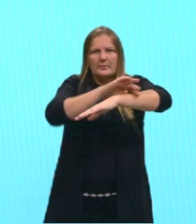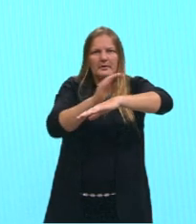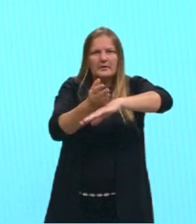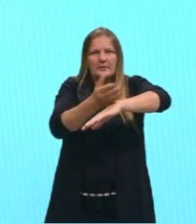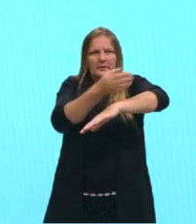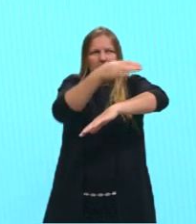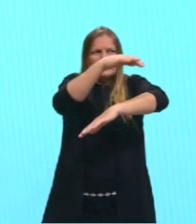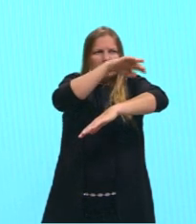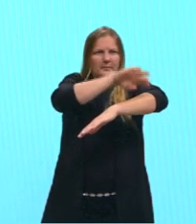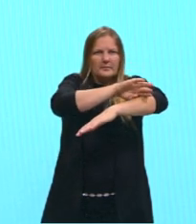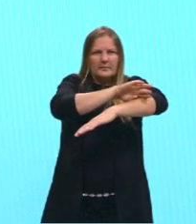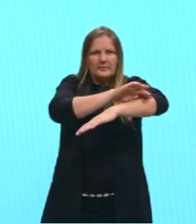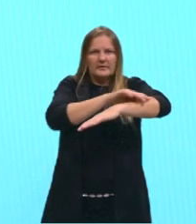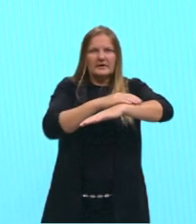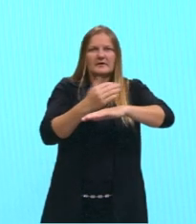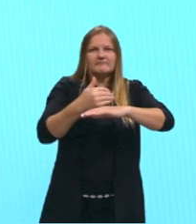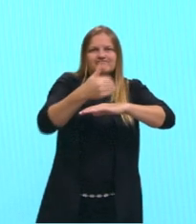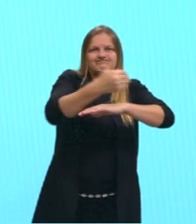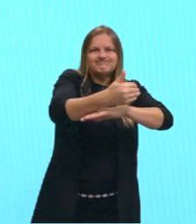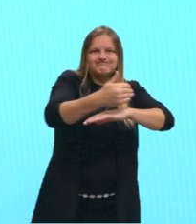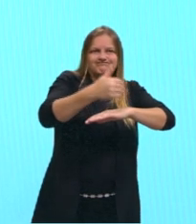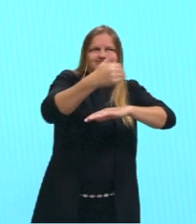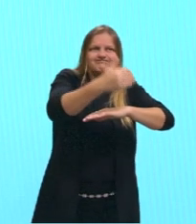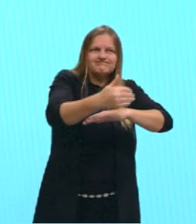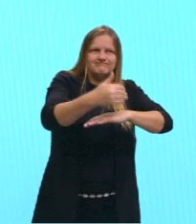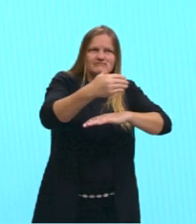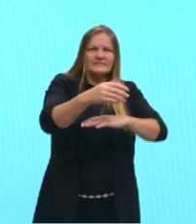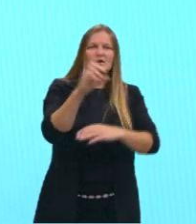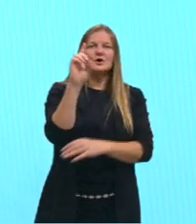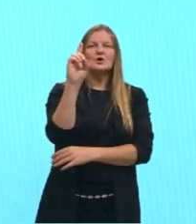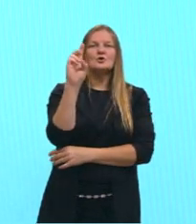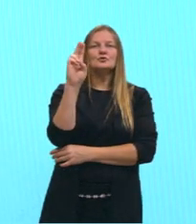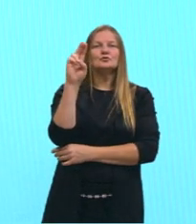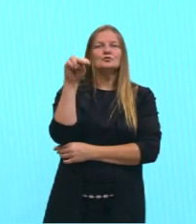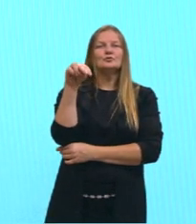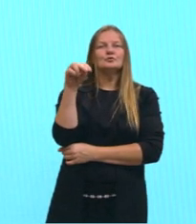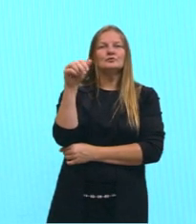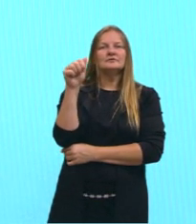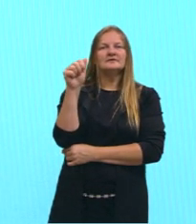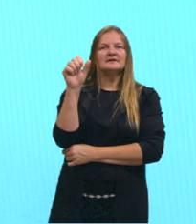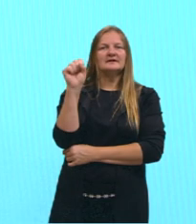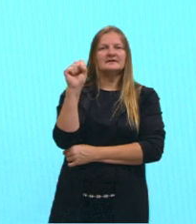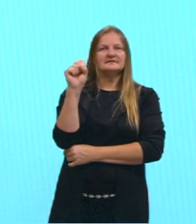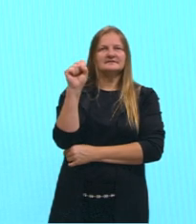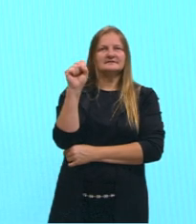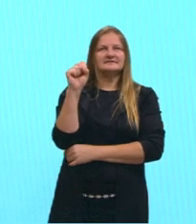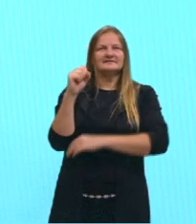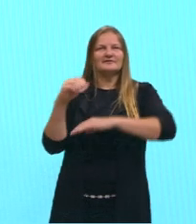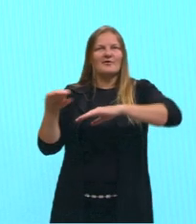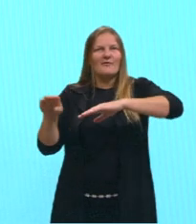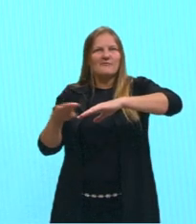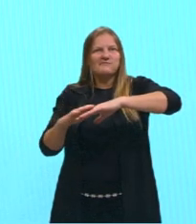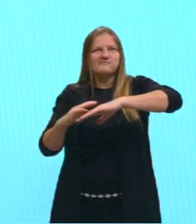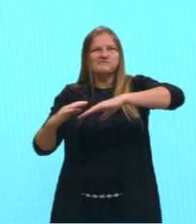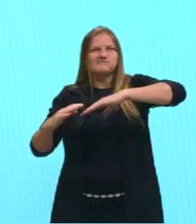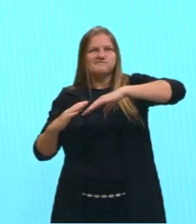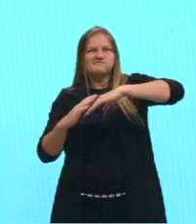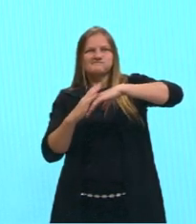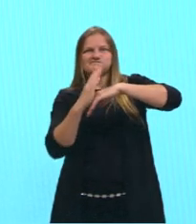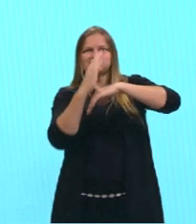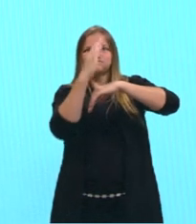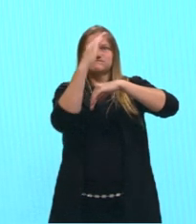numa parte aqui posterior, né? E aí então forma uma rampa bem acentuada, né?